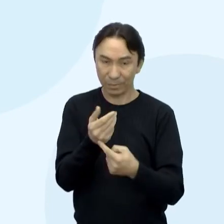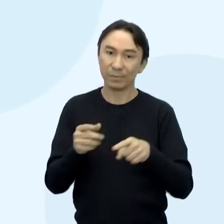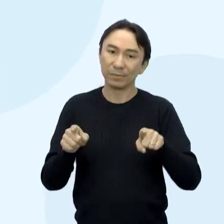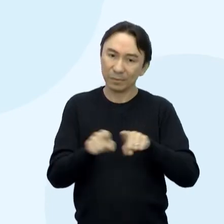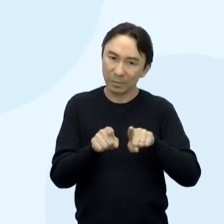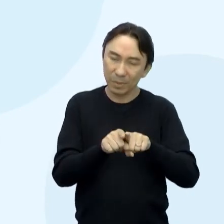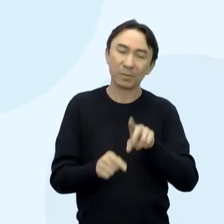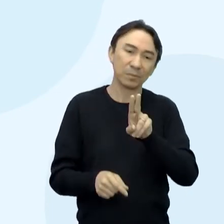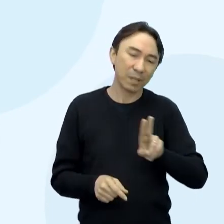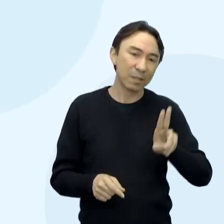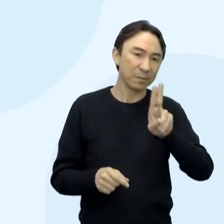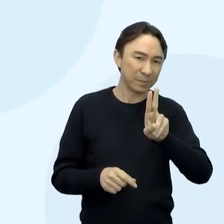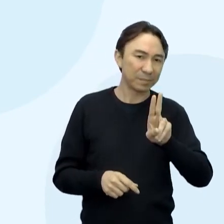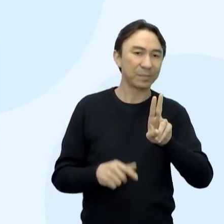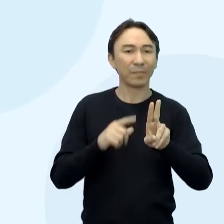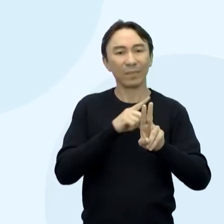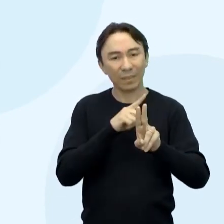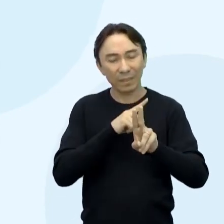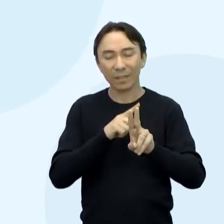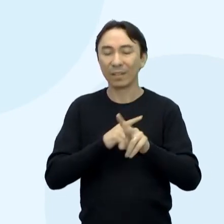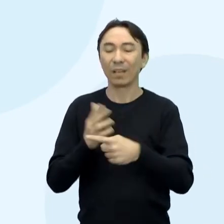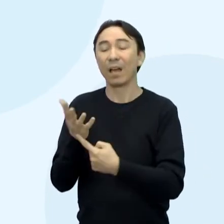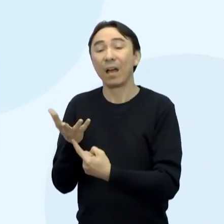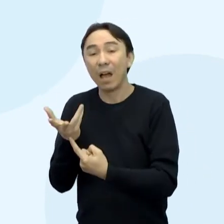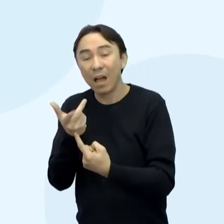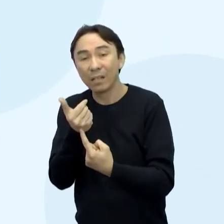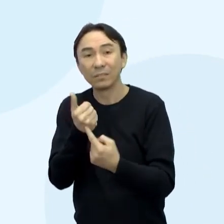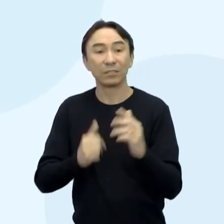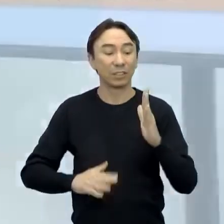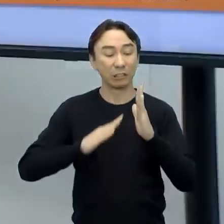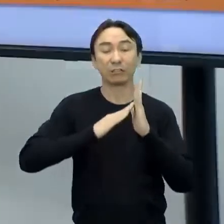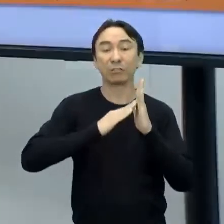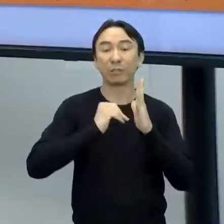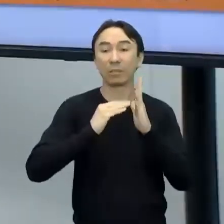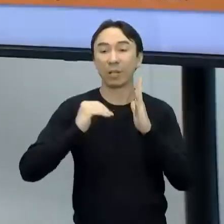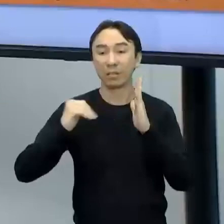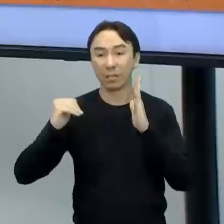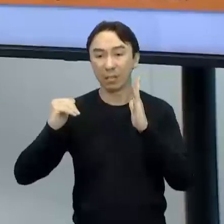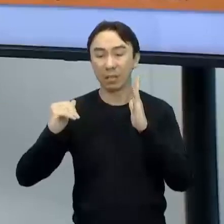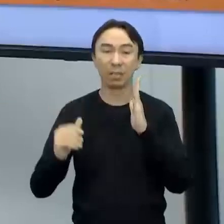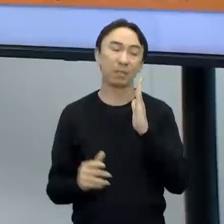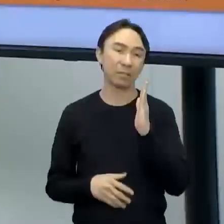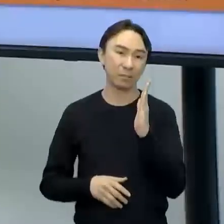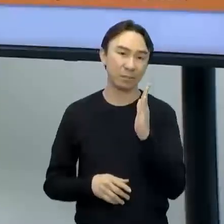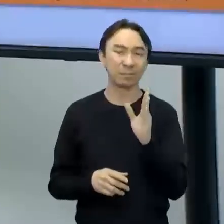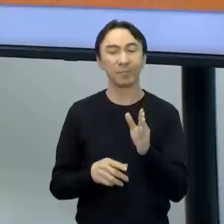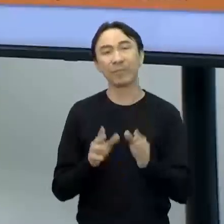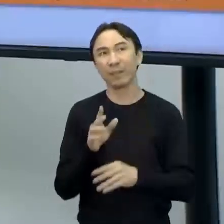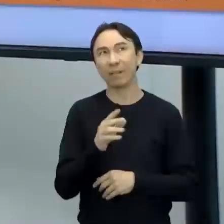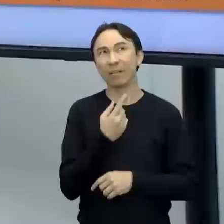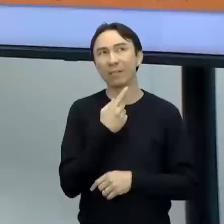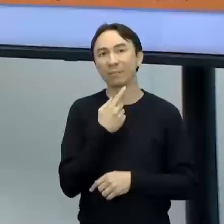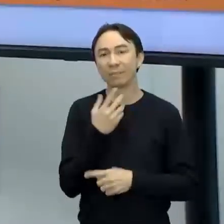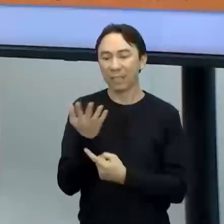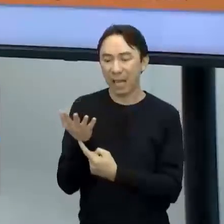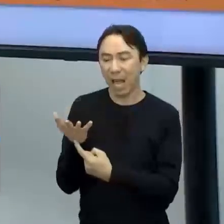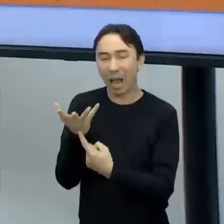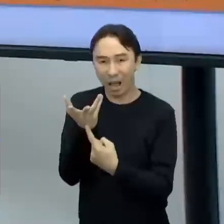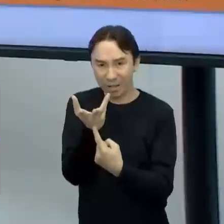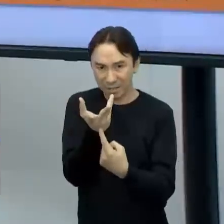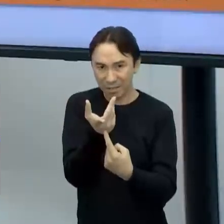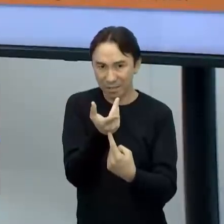estética e da funcionabilidade. Mas, quando eu falo arte, muitas vezes eu volto para artesanato.